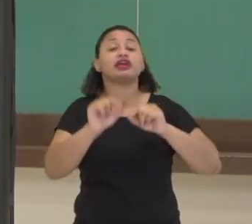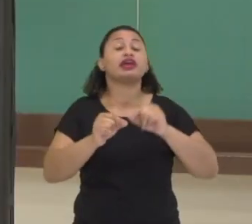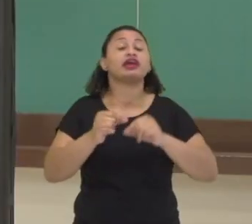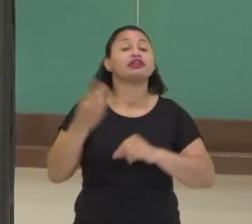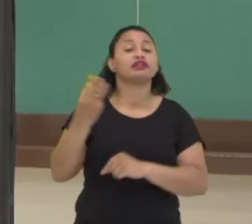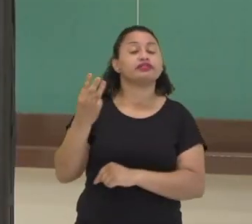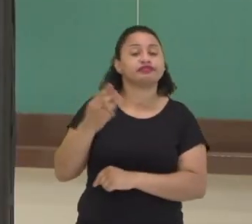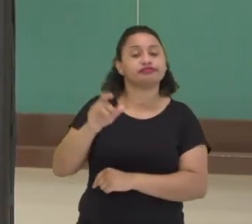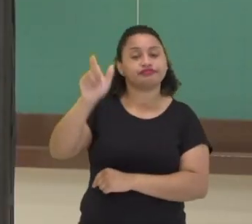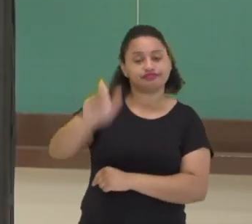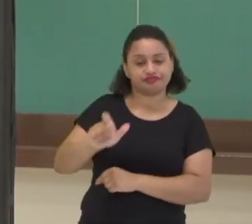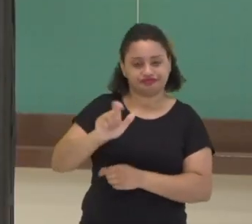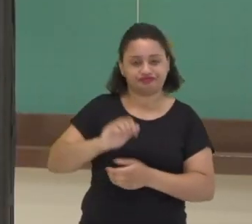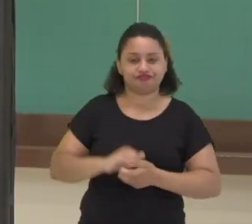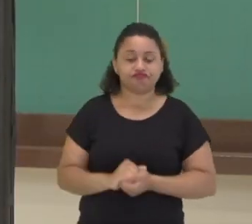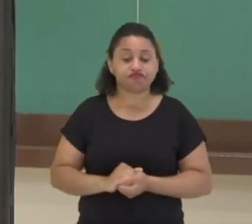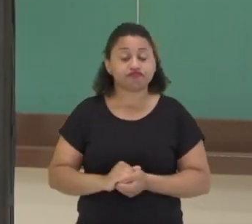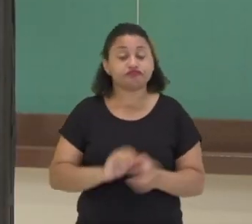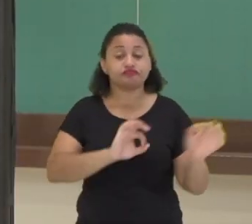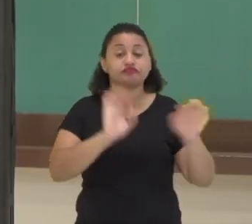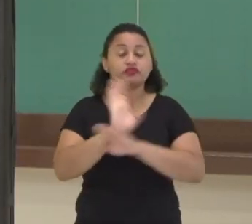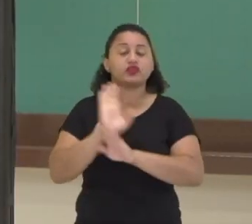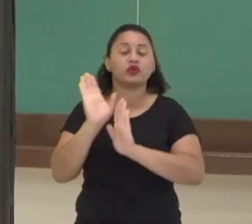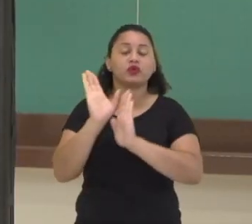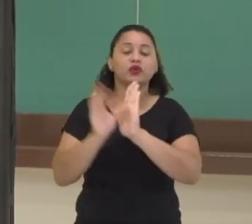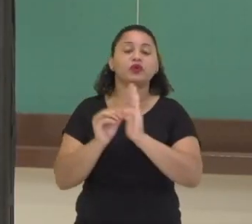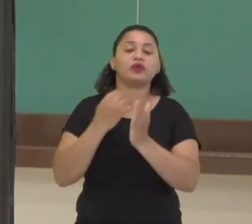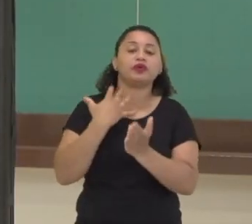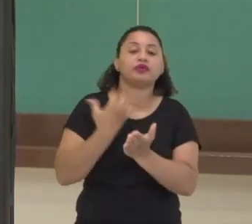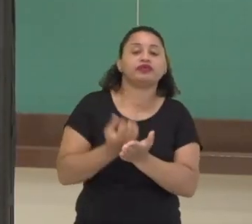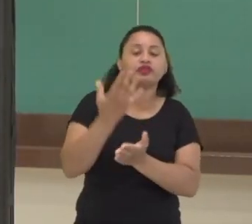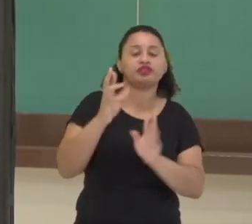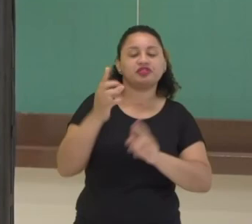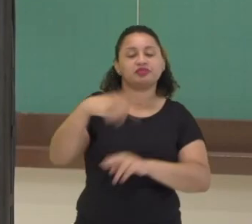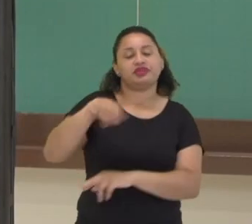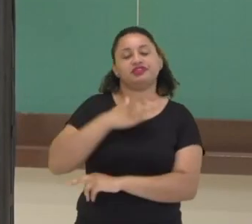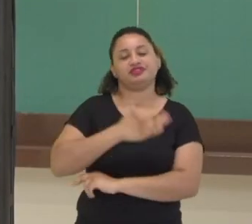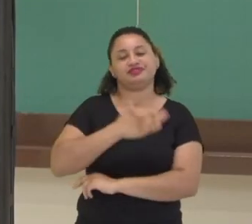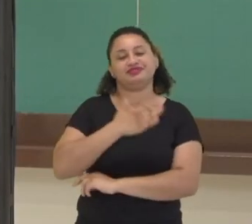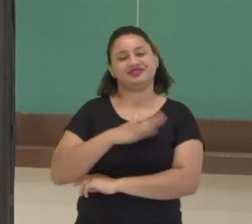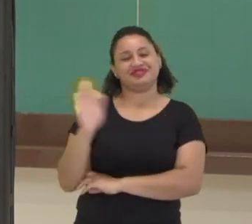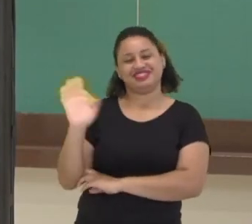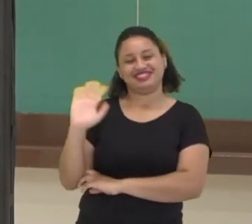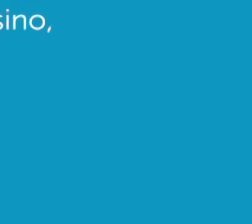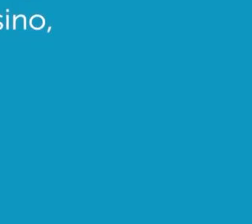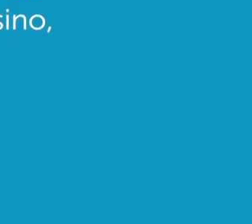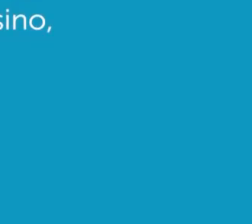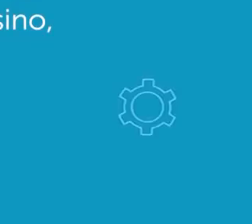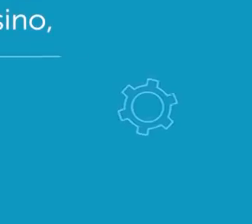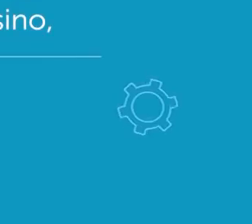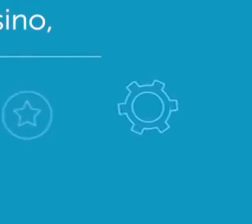Neste vídeo, falamos sobre biografia. Espero que vocês tenham gostado e até breve!